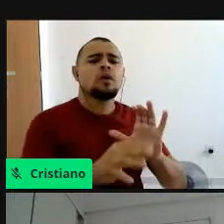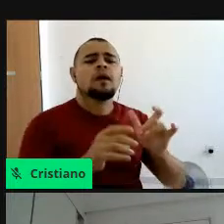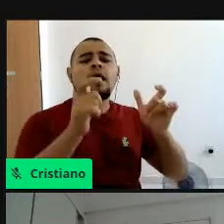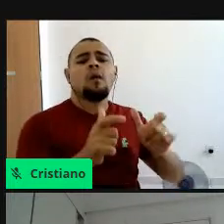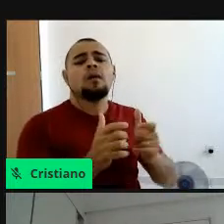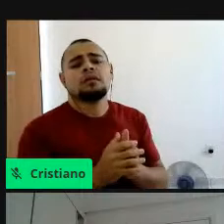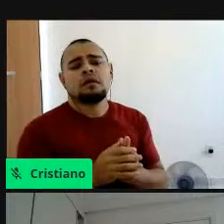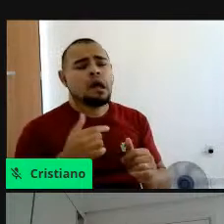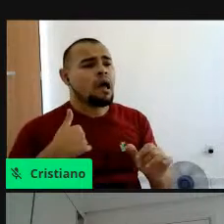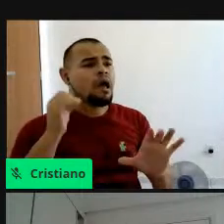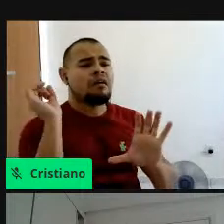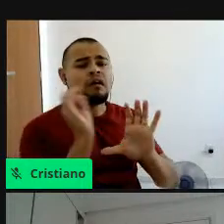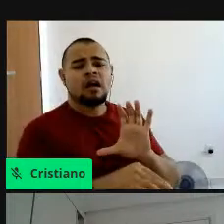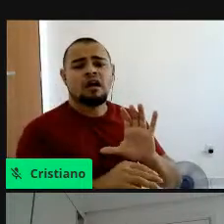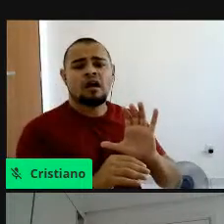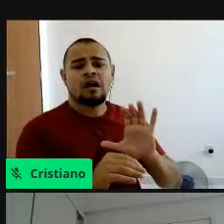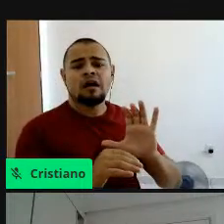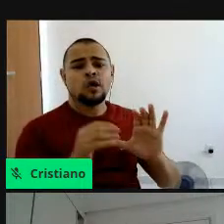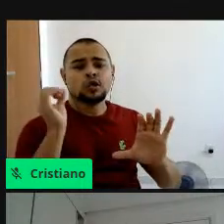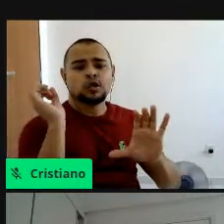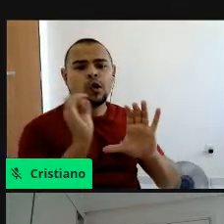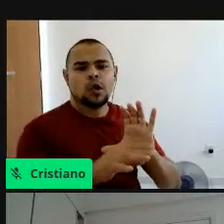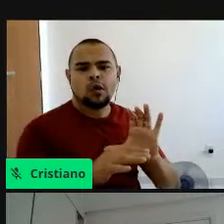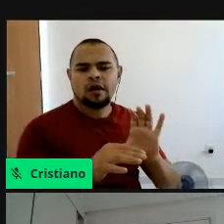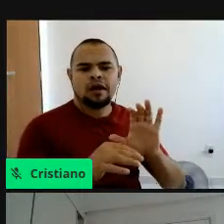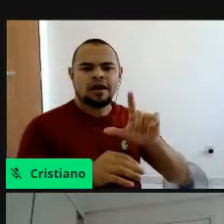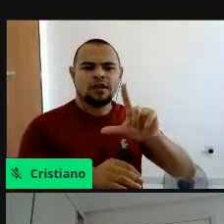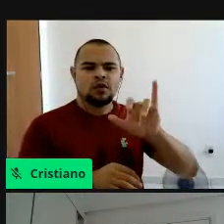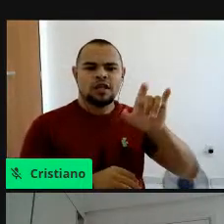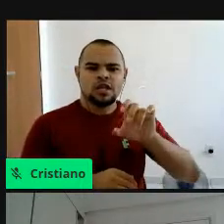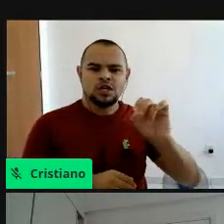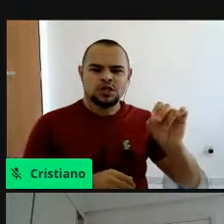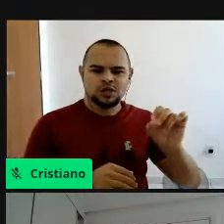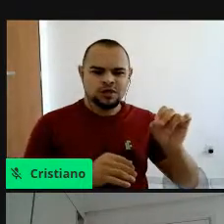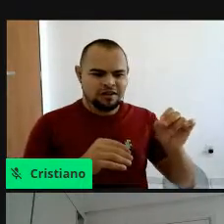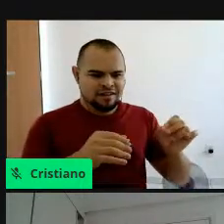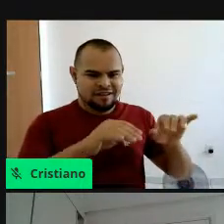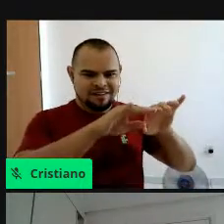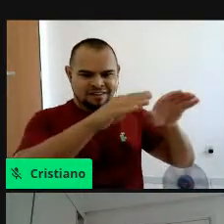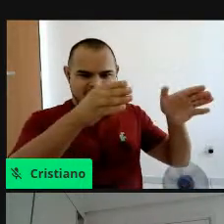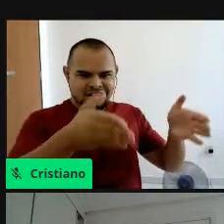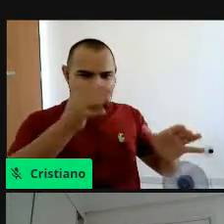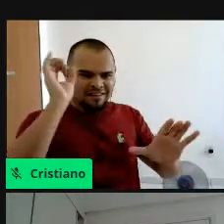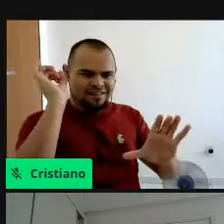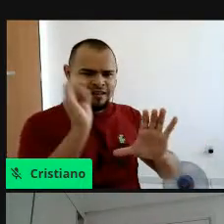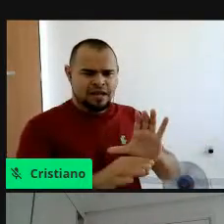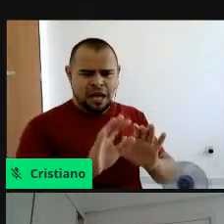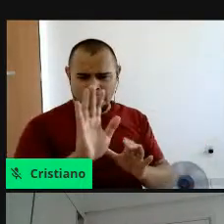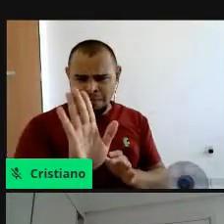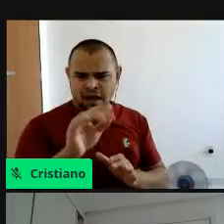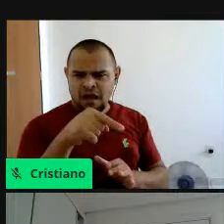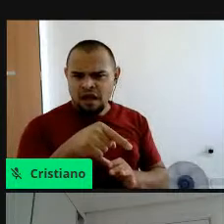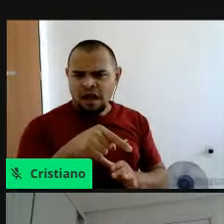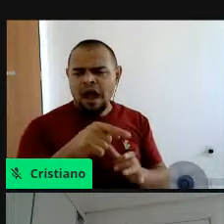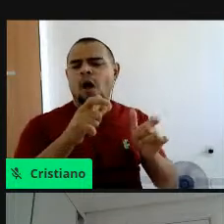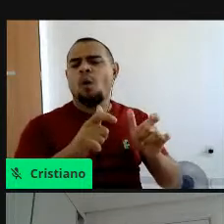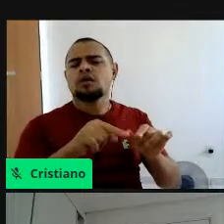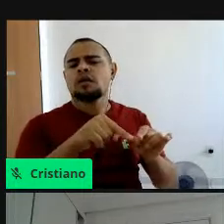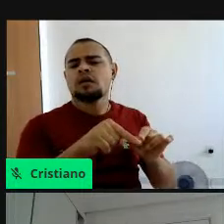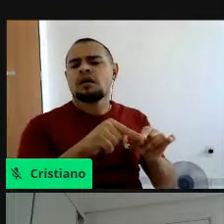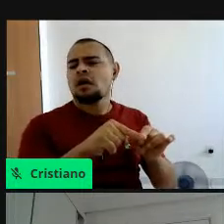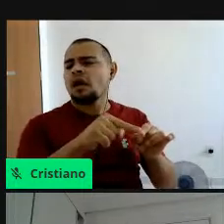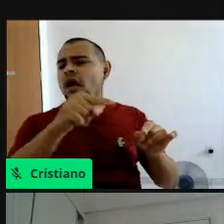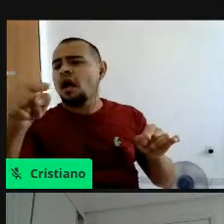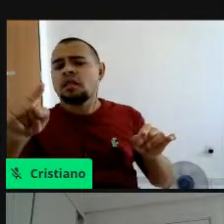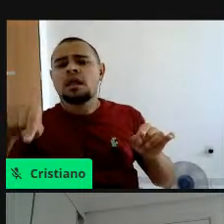ah, joga fora, coloca no lixo, né, coloca no lixo, joga fora, mas não existe esse fora, né, nós